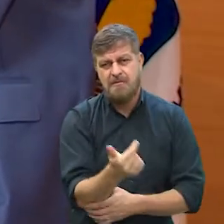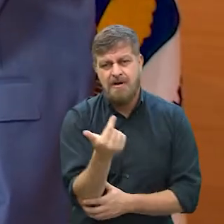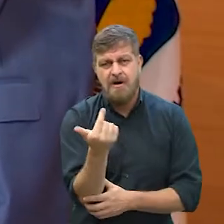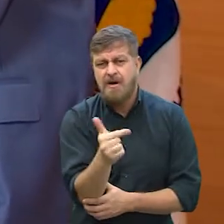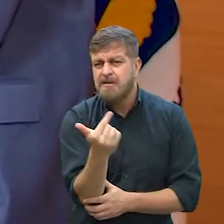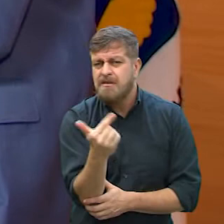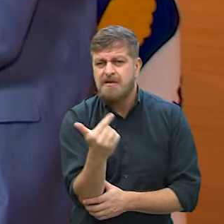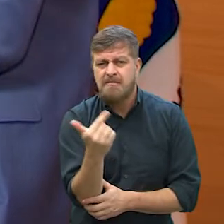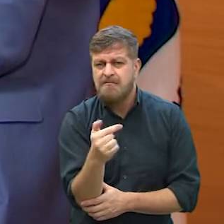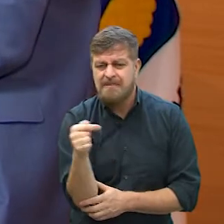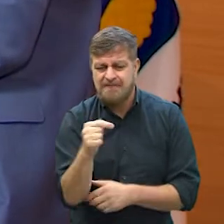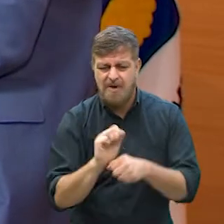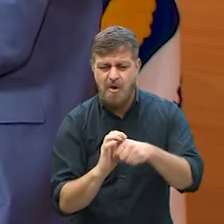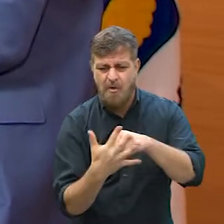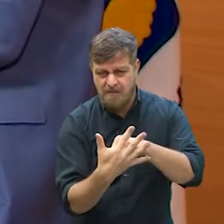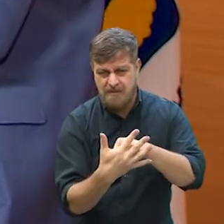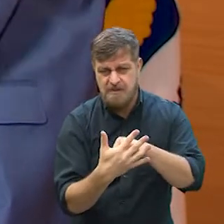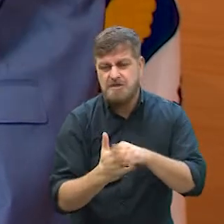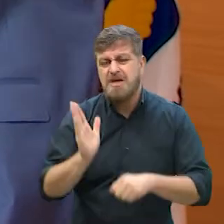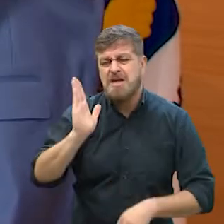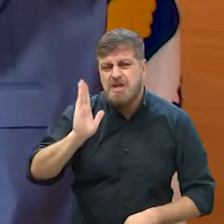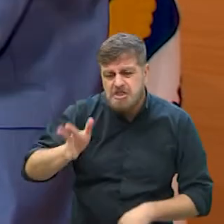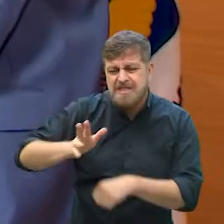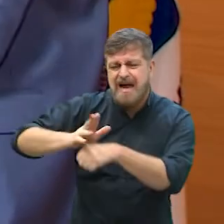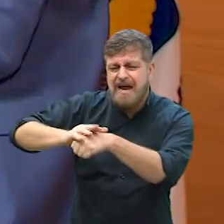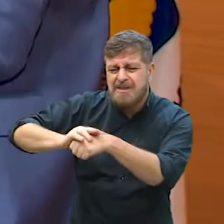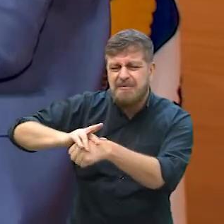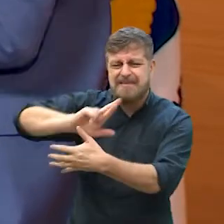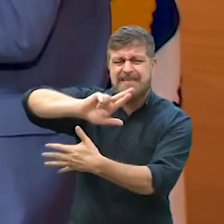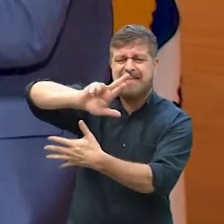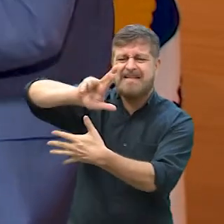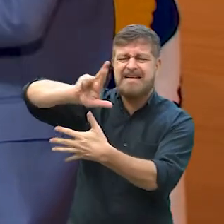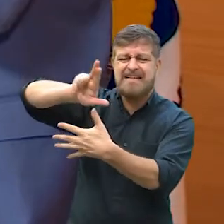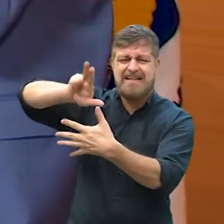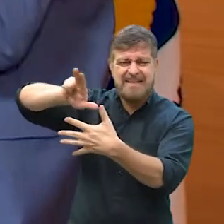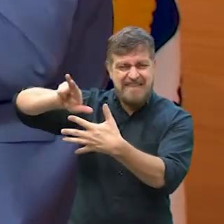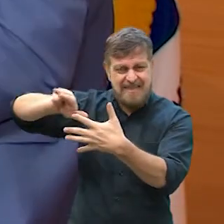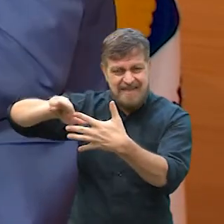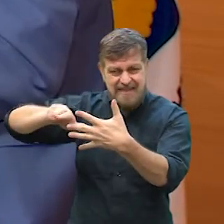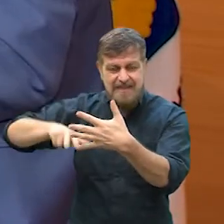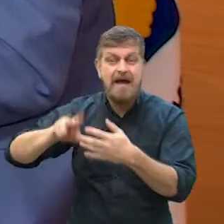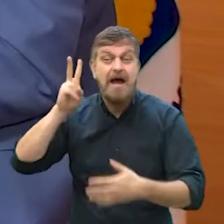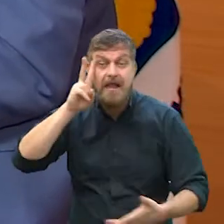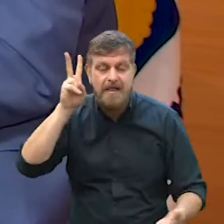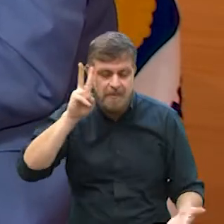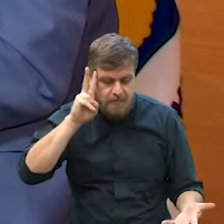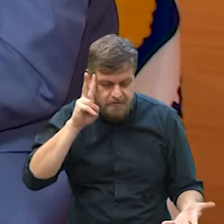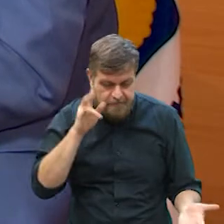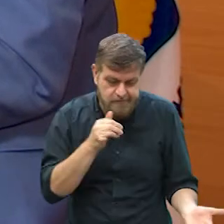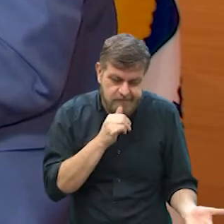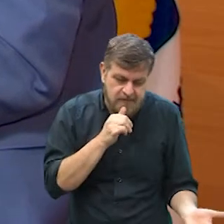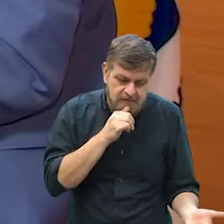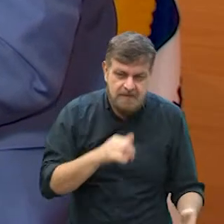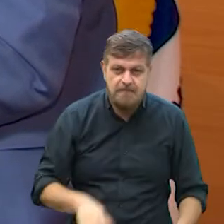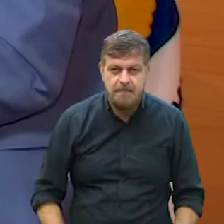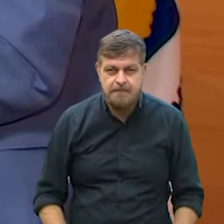não teve só a covid, tiveram outras doenças que circulam, lembro do